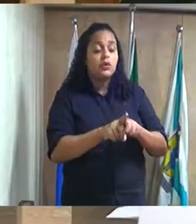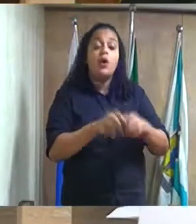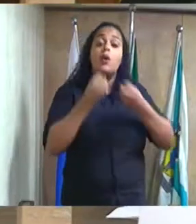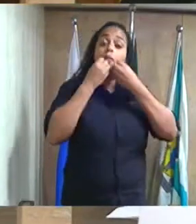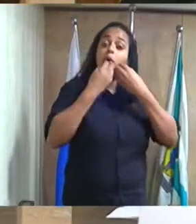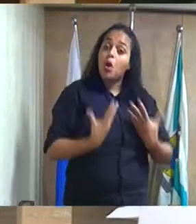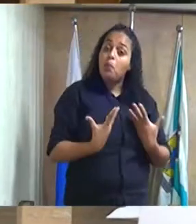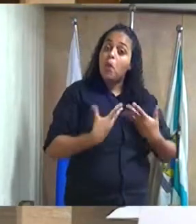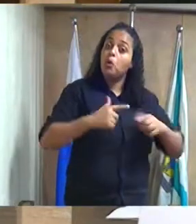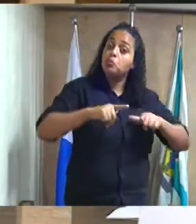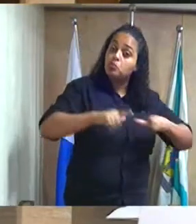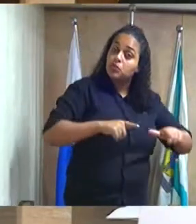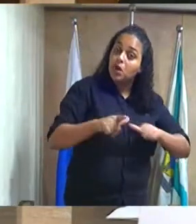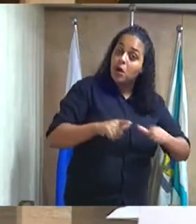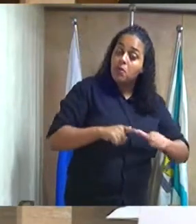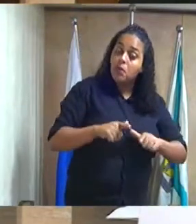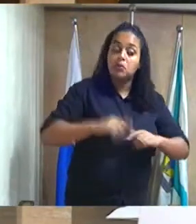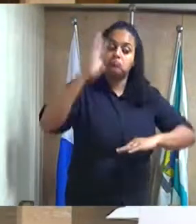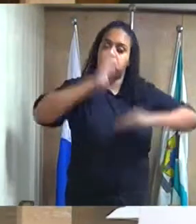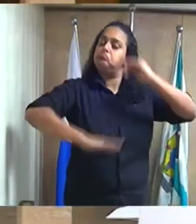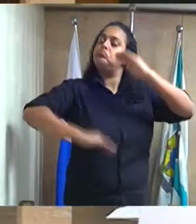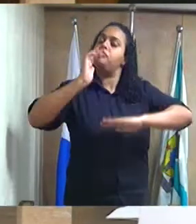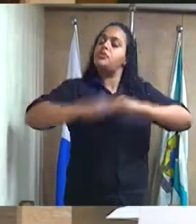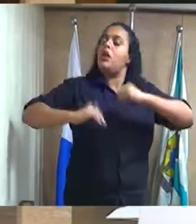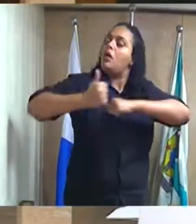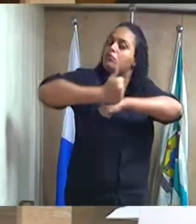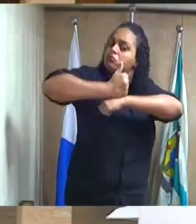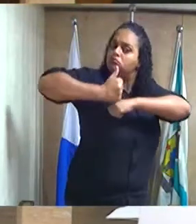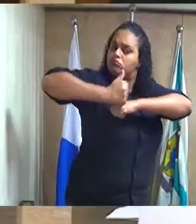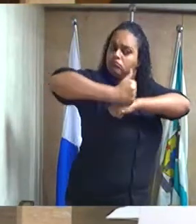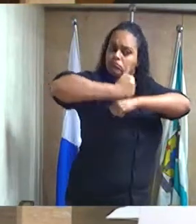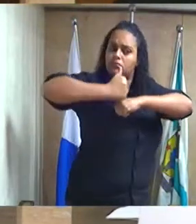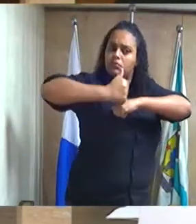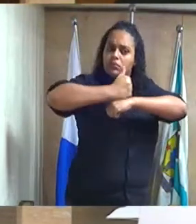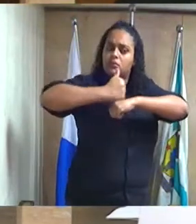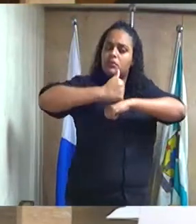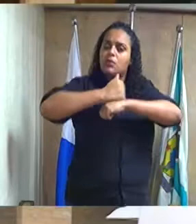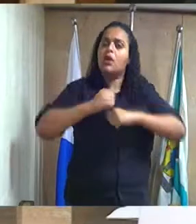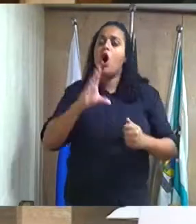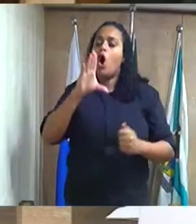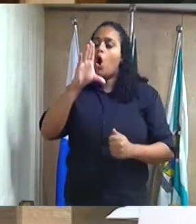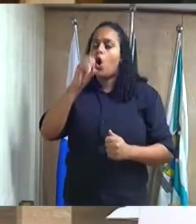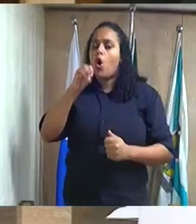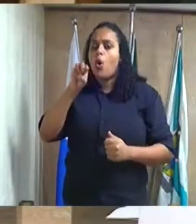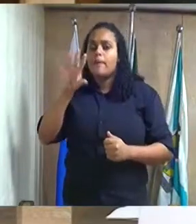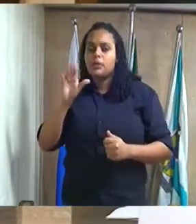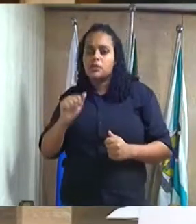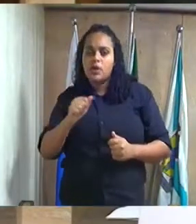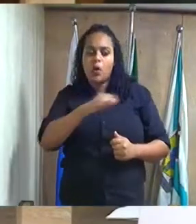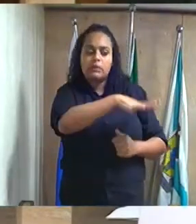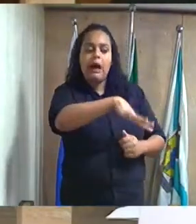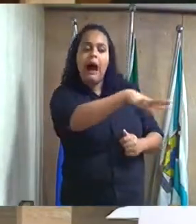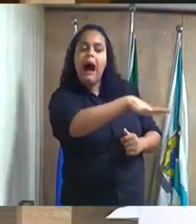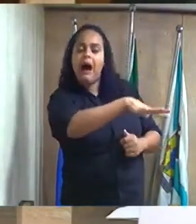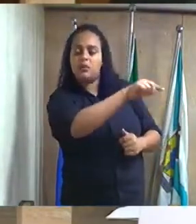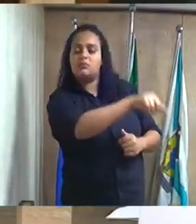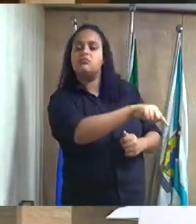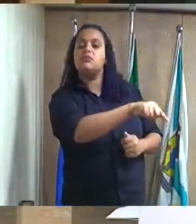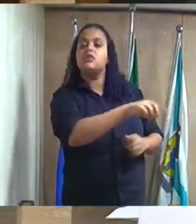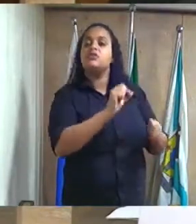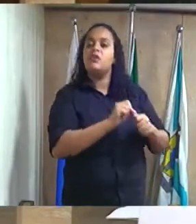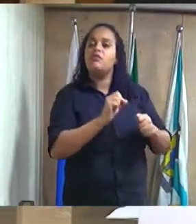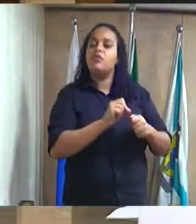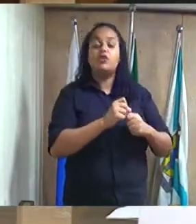dedicação, gentileza e profissionalismo empregado na condução de seu estabelecimento que se tornou